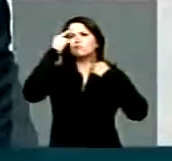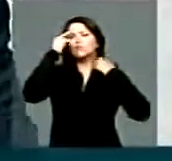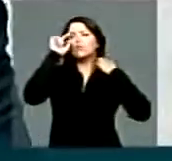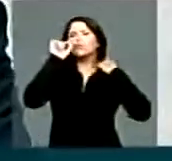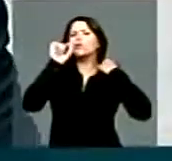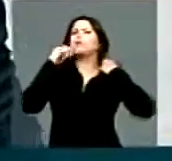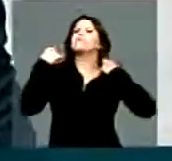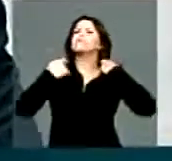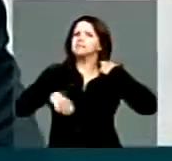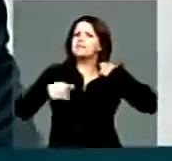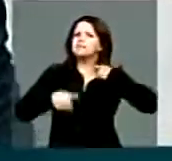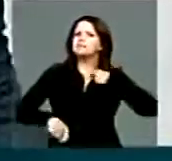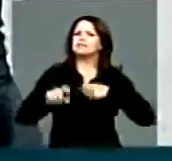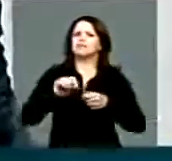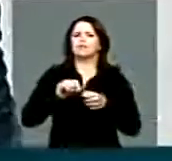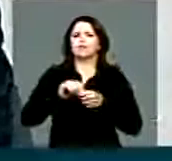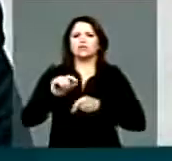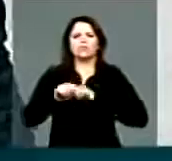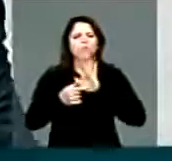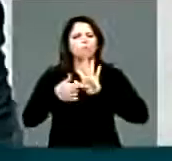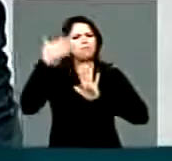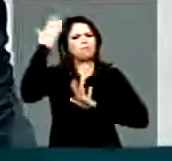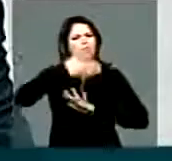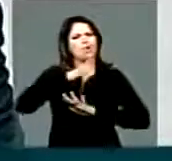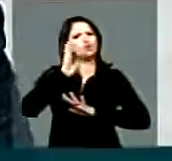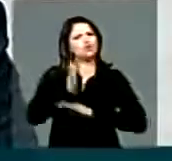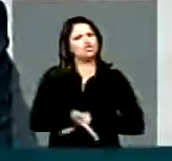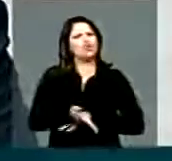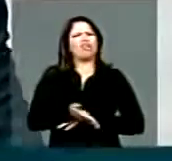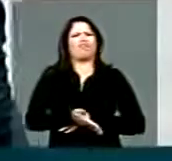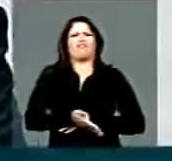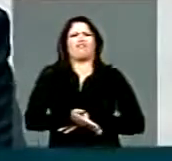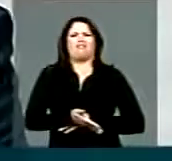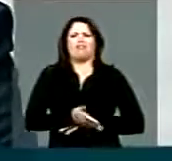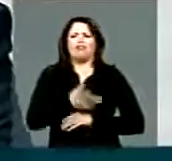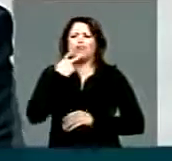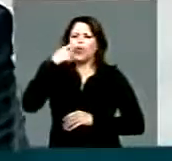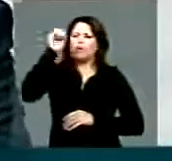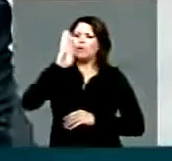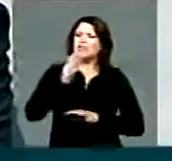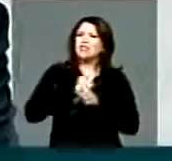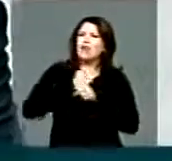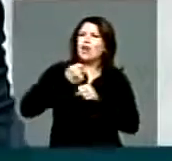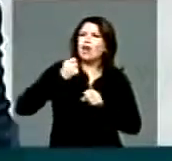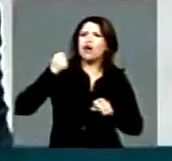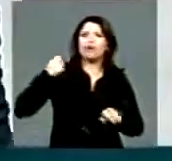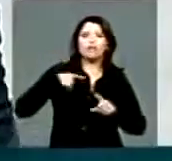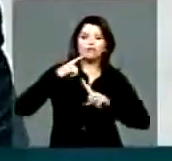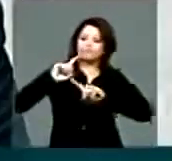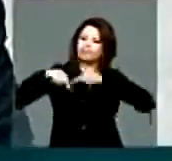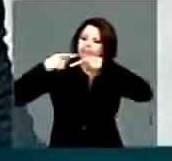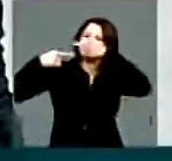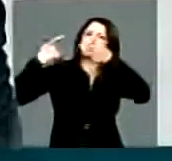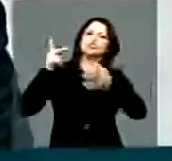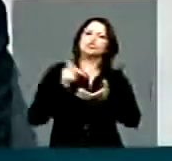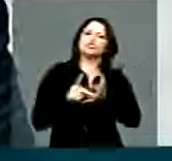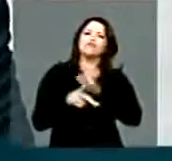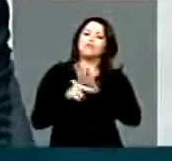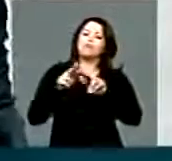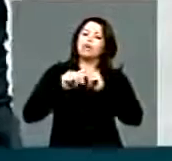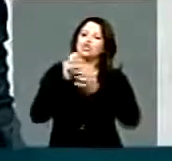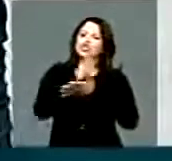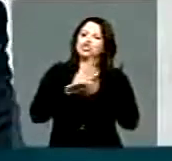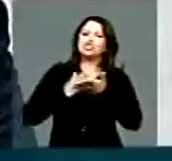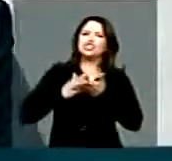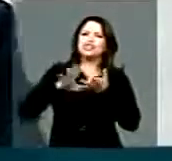devemos fazer isso, está demonstrado por A mais B que esse Brasil teve o desenvolvimento que teve por conta